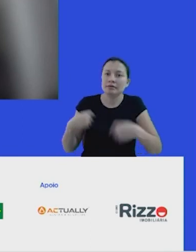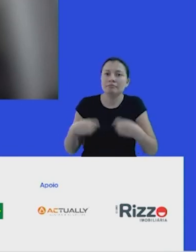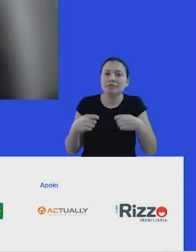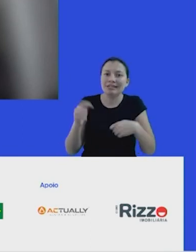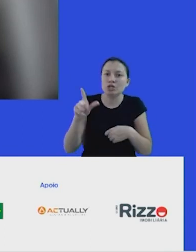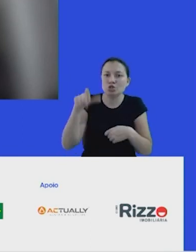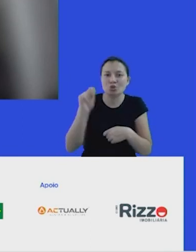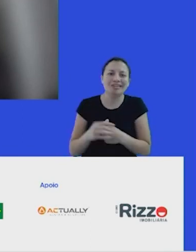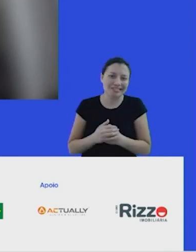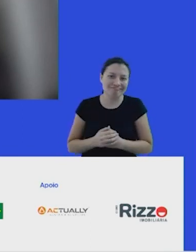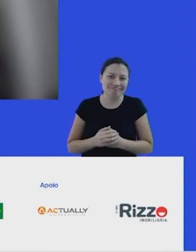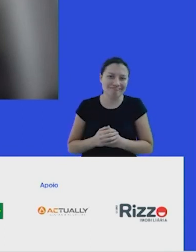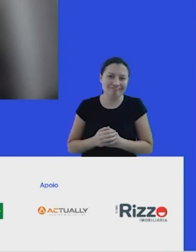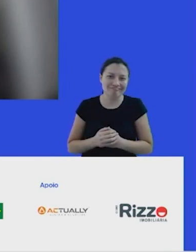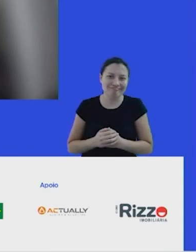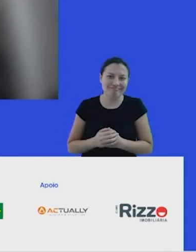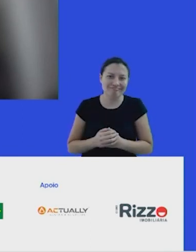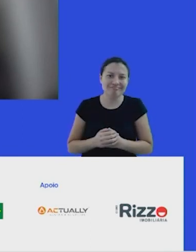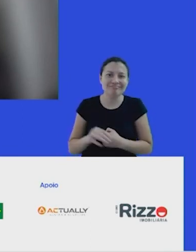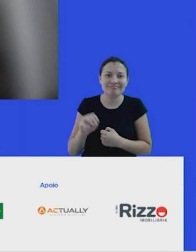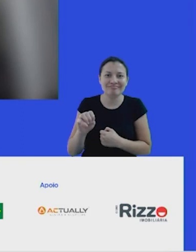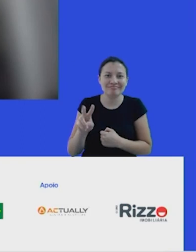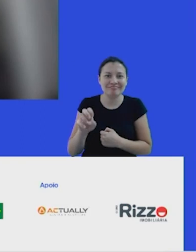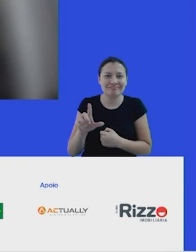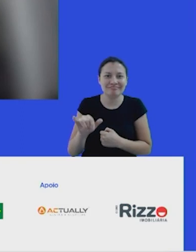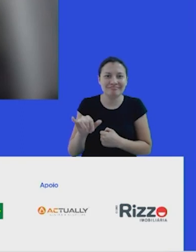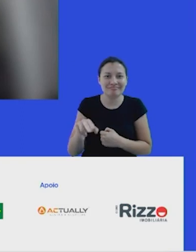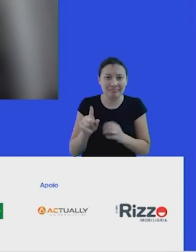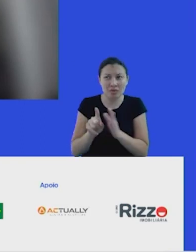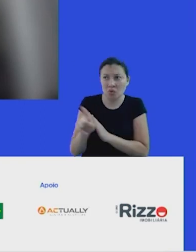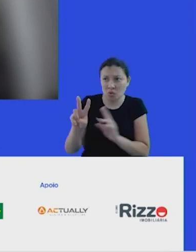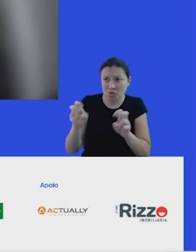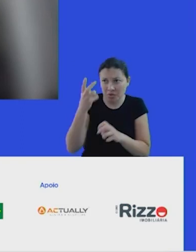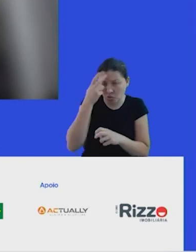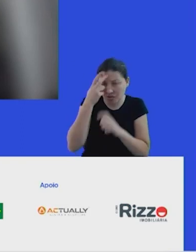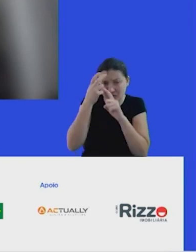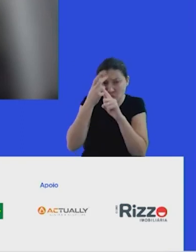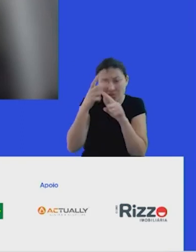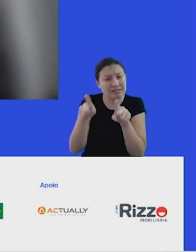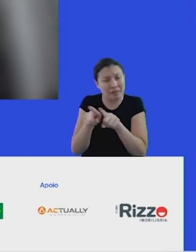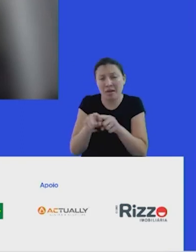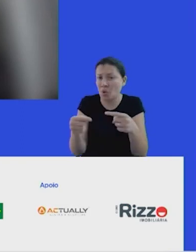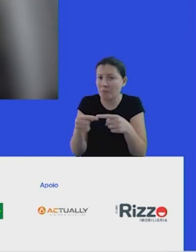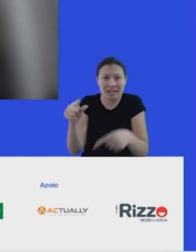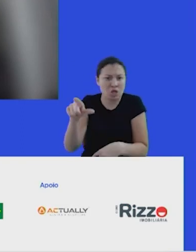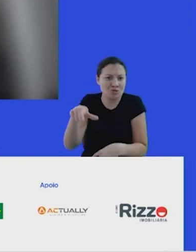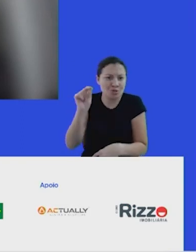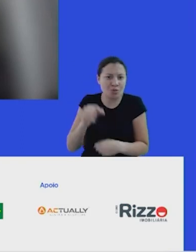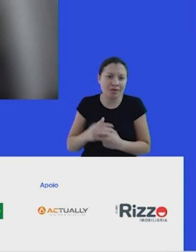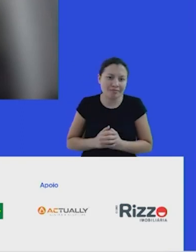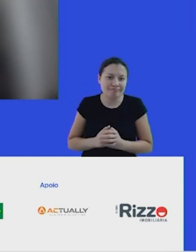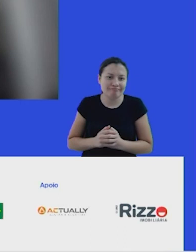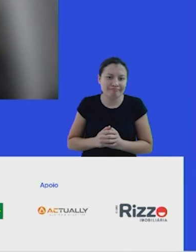Então, a pergunta, né, sobre Evelyn, sobre a cultura, cultura também são escolhas. Cultura é o que que a gente tolera,